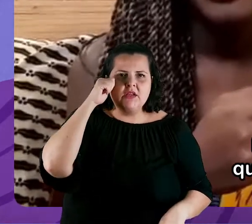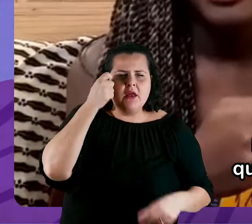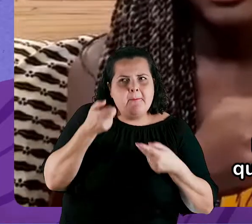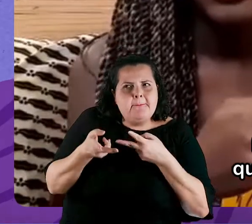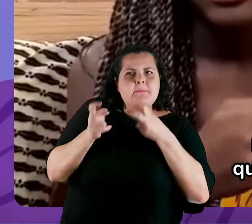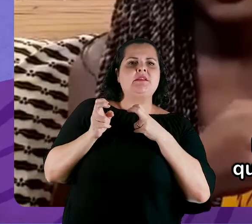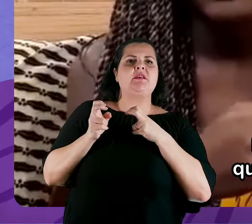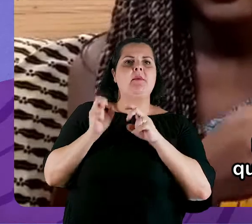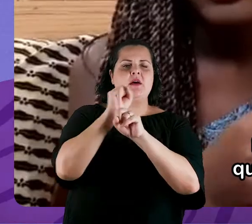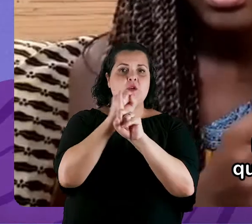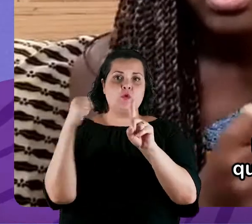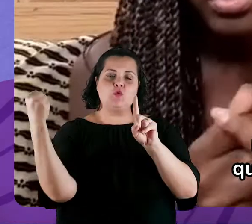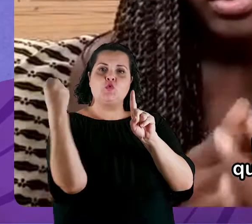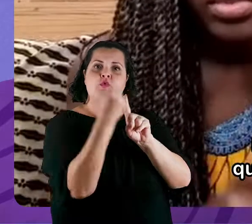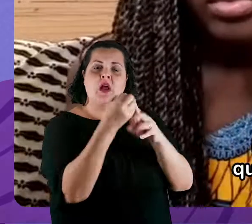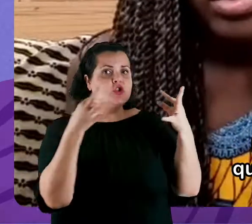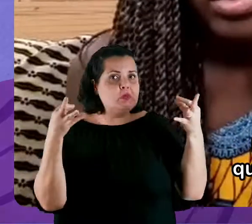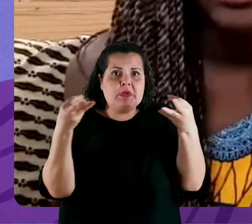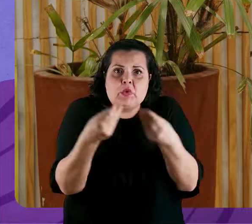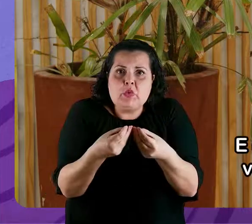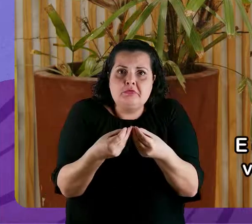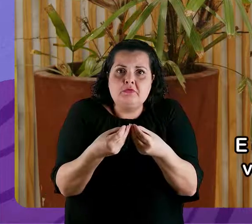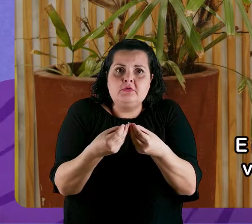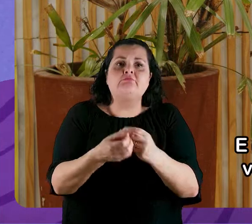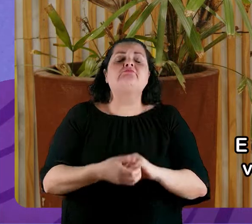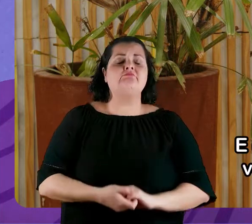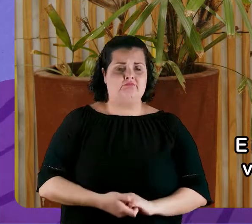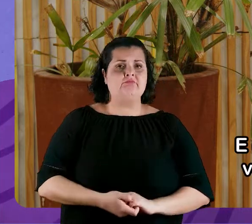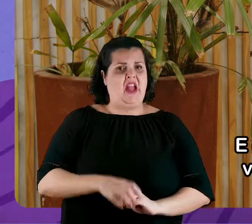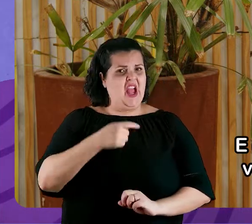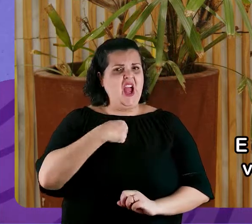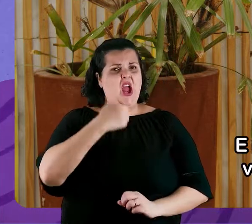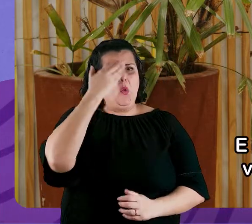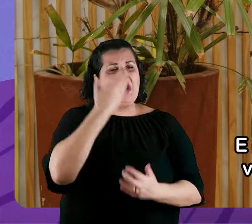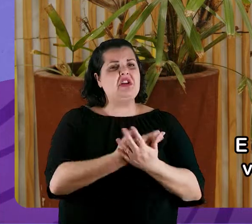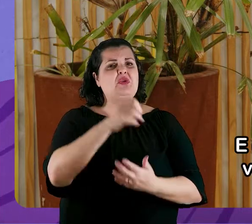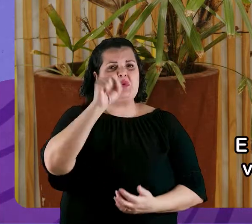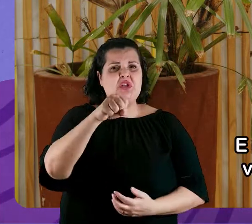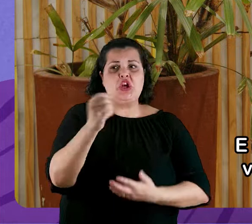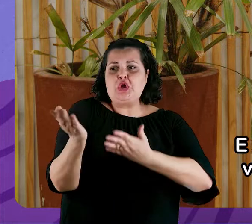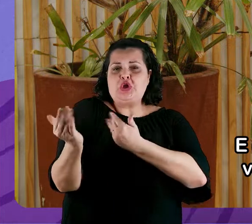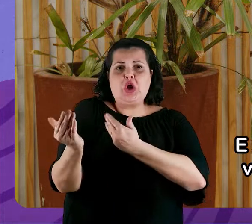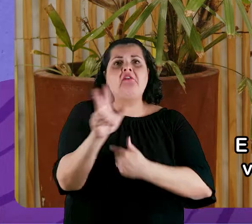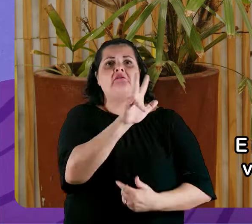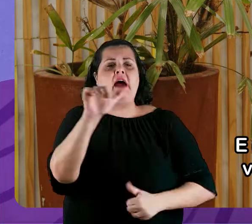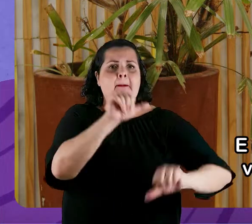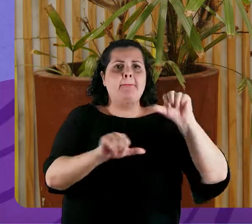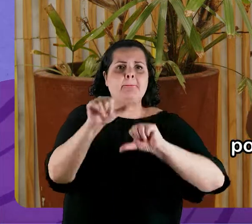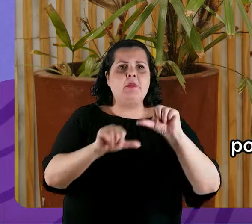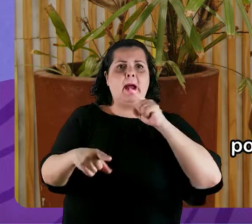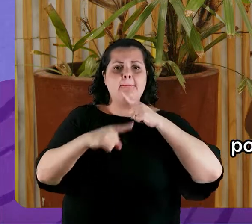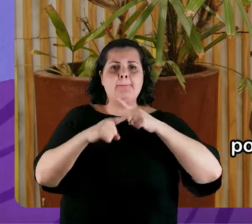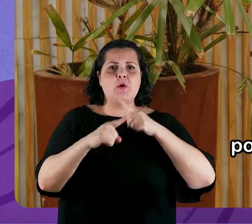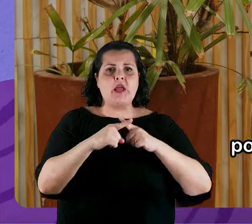para uma coisa que é a sociedade, que é para todos. E eu realmente acredito que o jovem vai ser o fator principal de mudança, né?